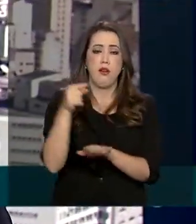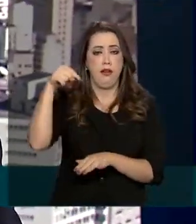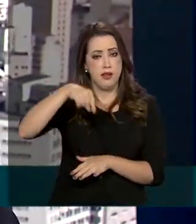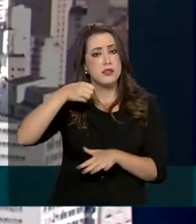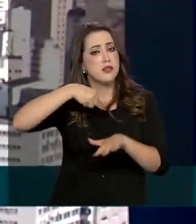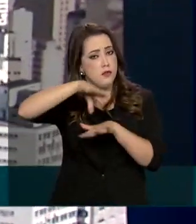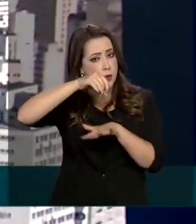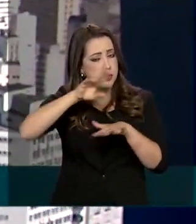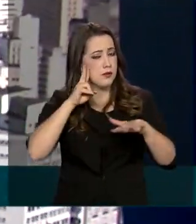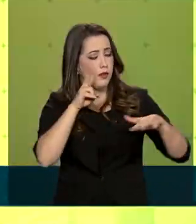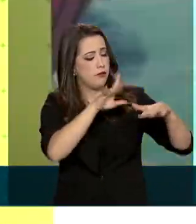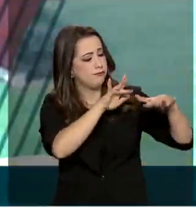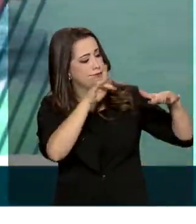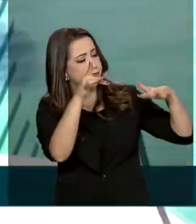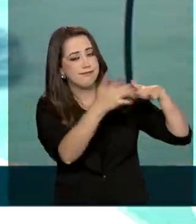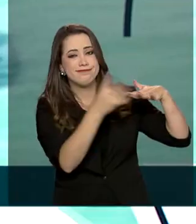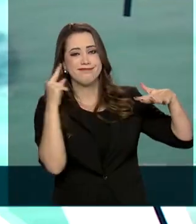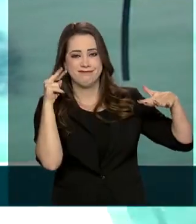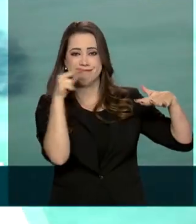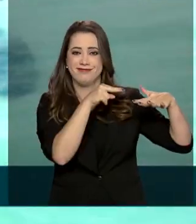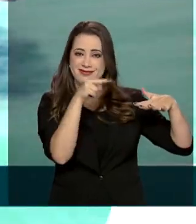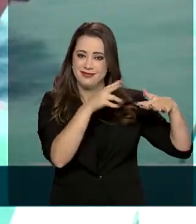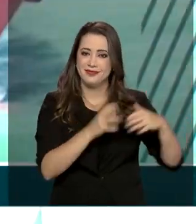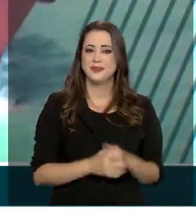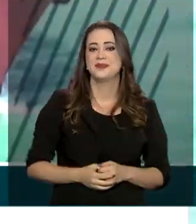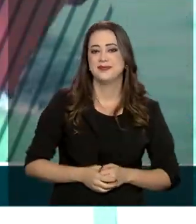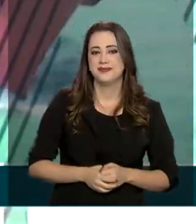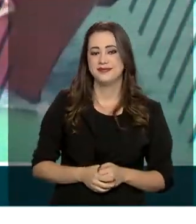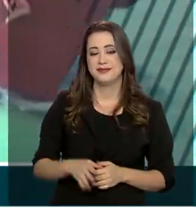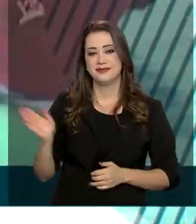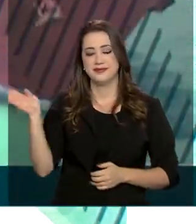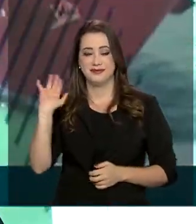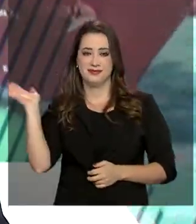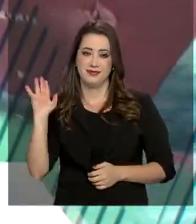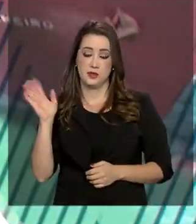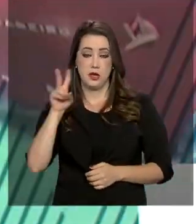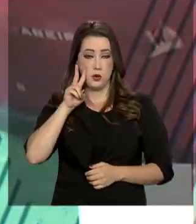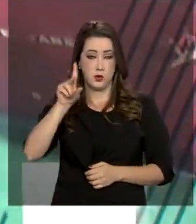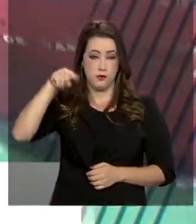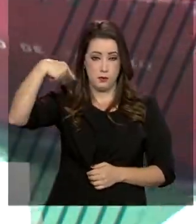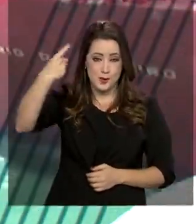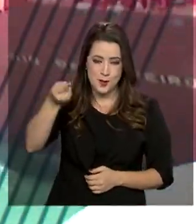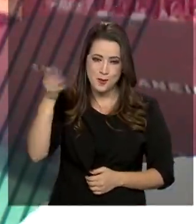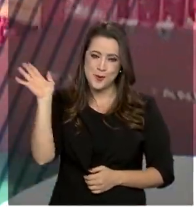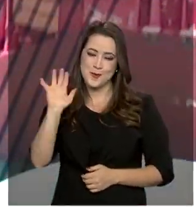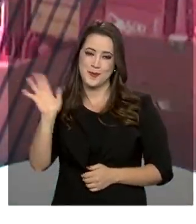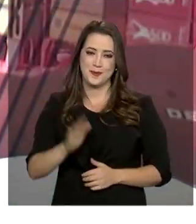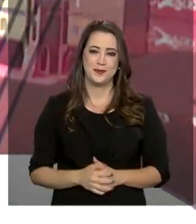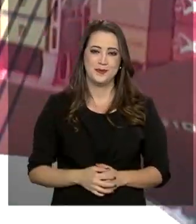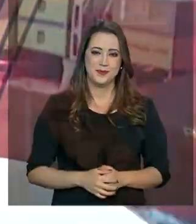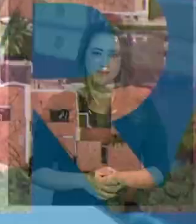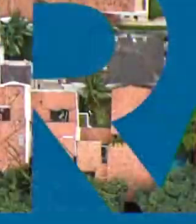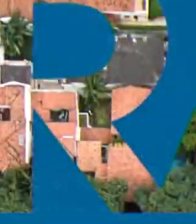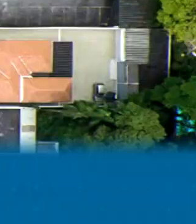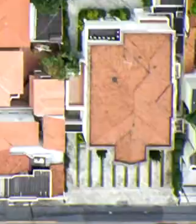Essas e outras informações você pode acompanhar seguindo as nossas redes sociais. Nos vemos na próxima edição. Até lá!